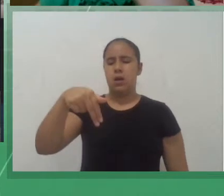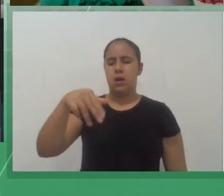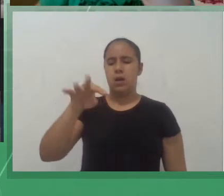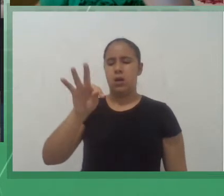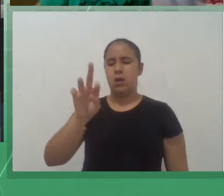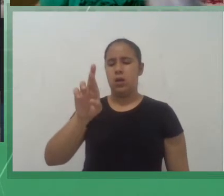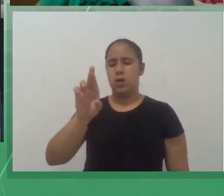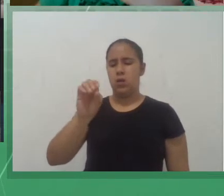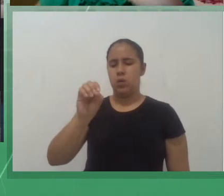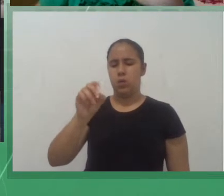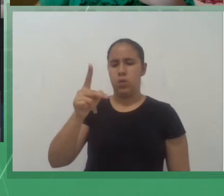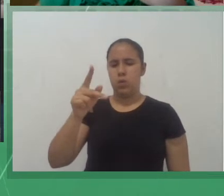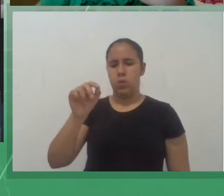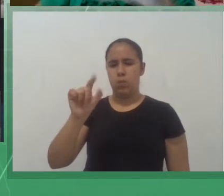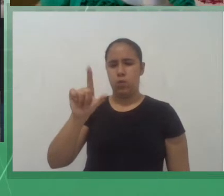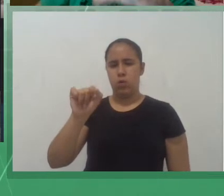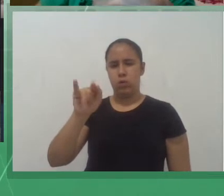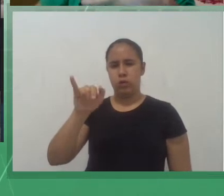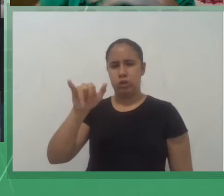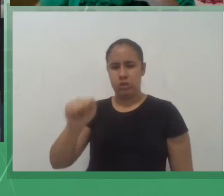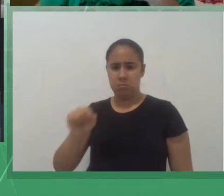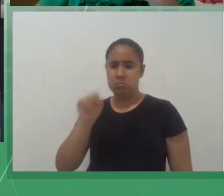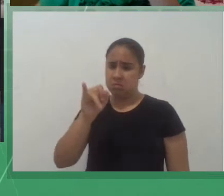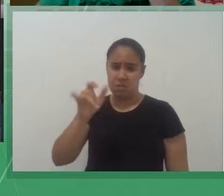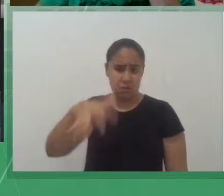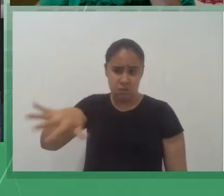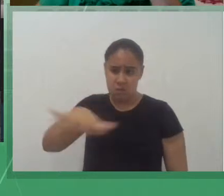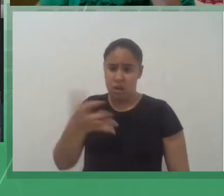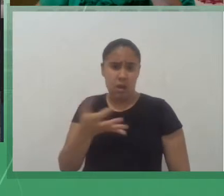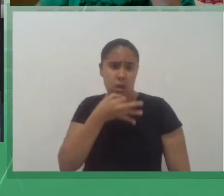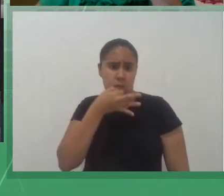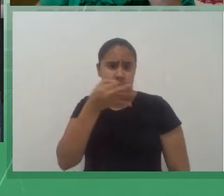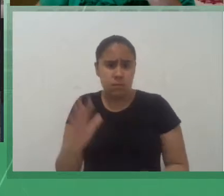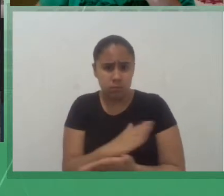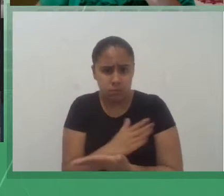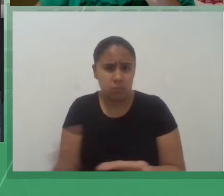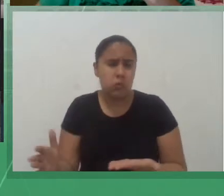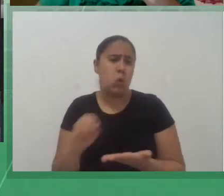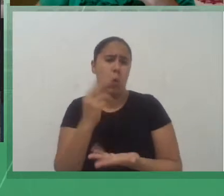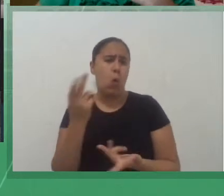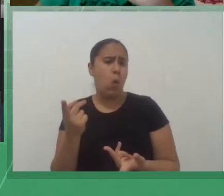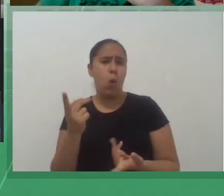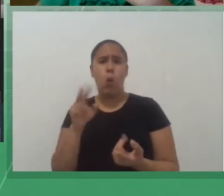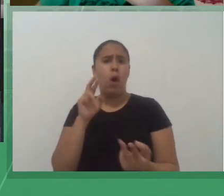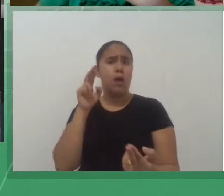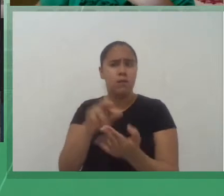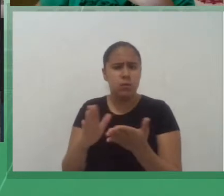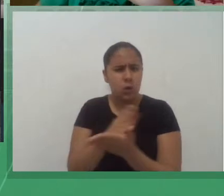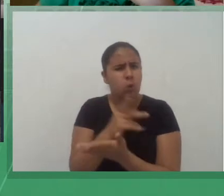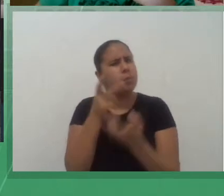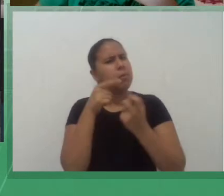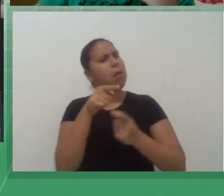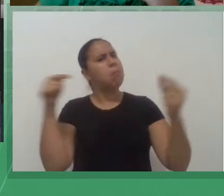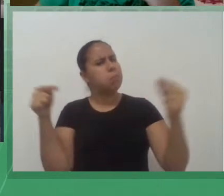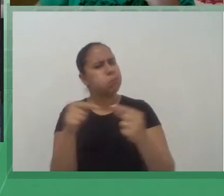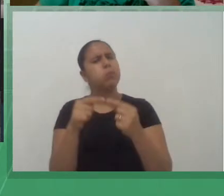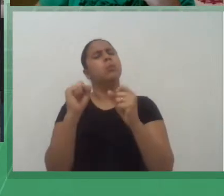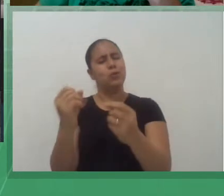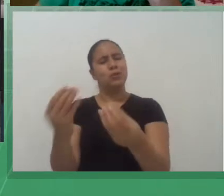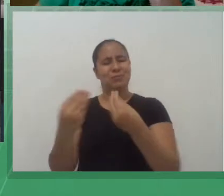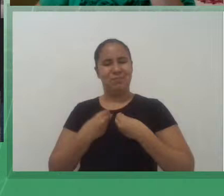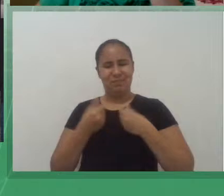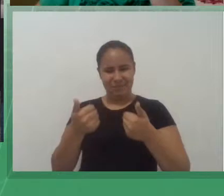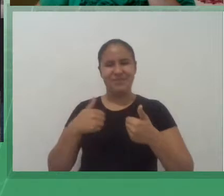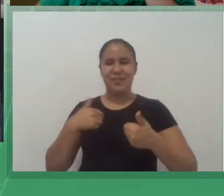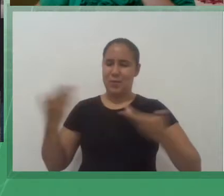fonte quiser deixar mais alguma dica nos comentários pode ficar à vontade porque ainda realmente está em desenvolvimento obrigado pessoal